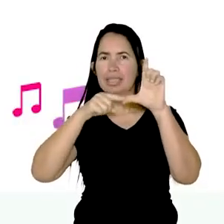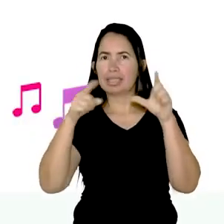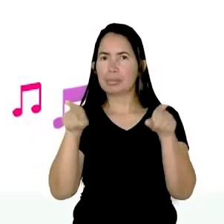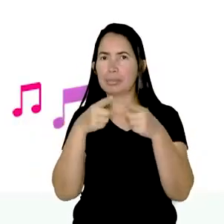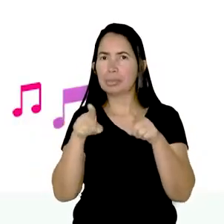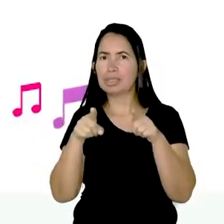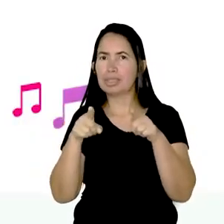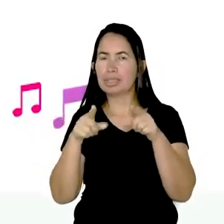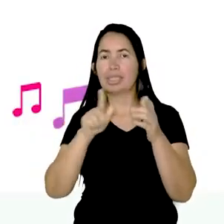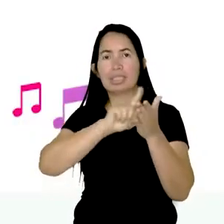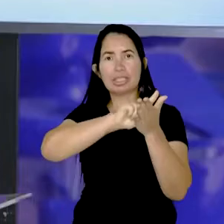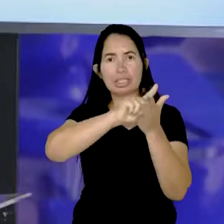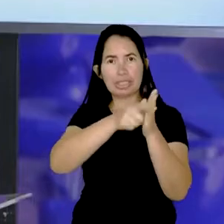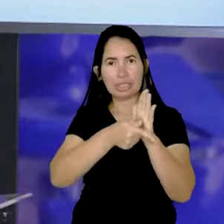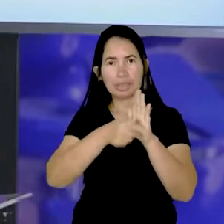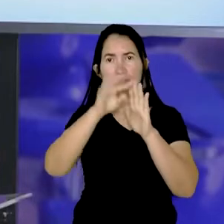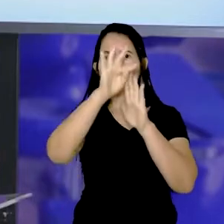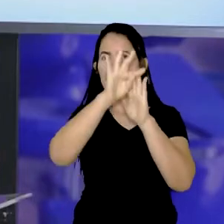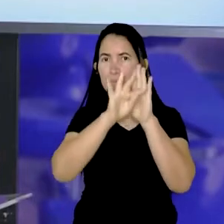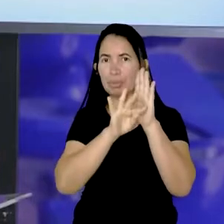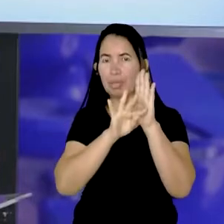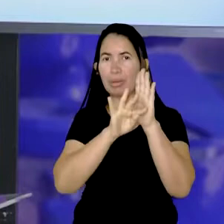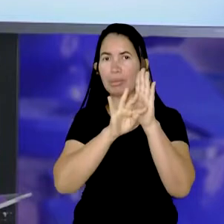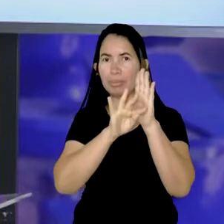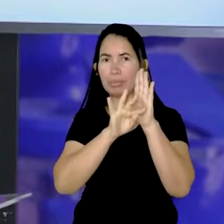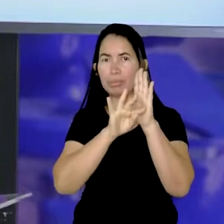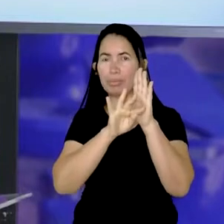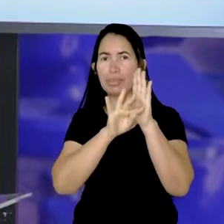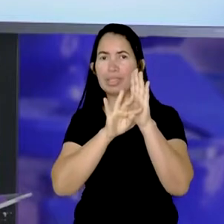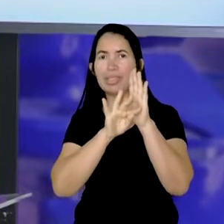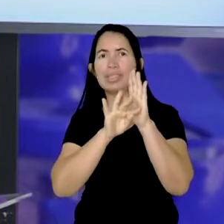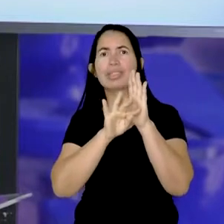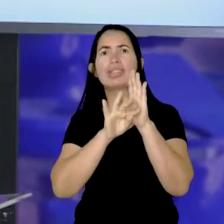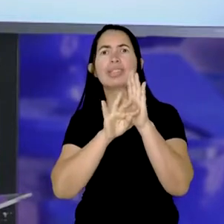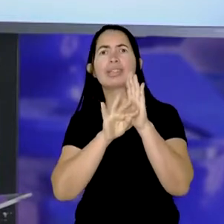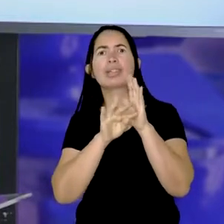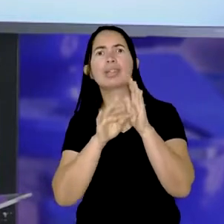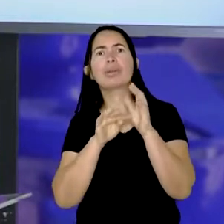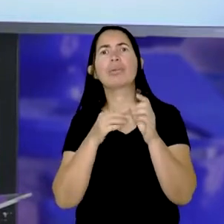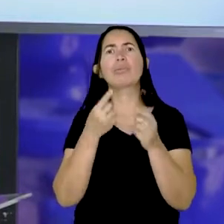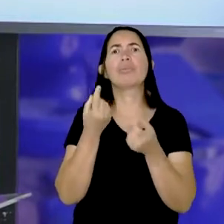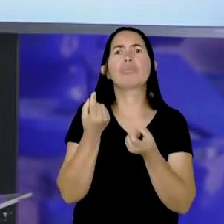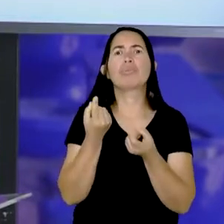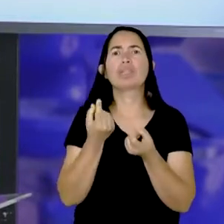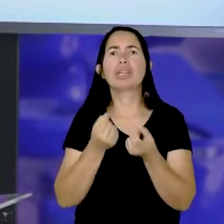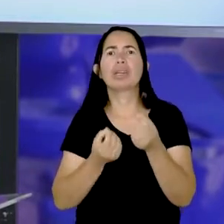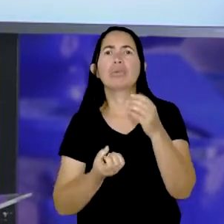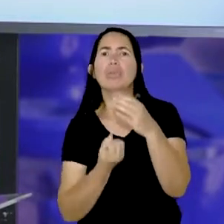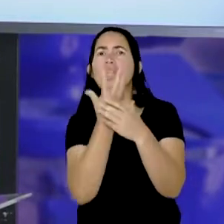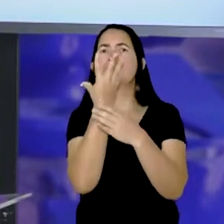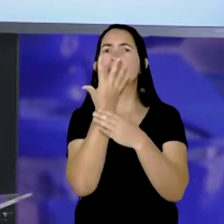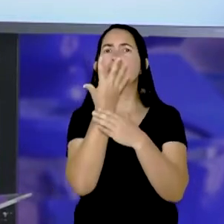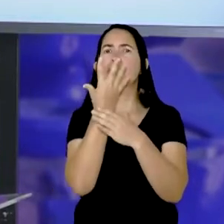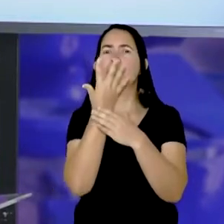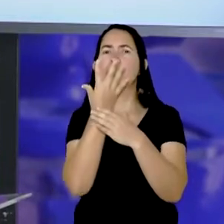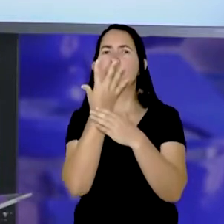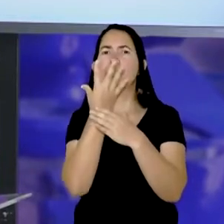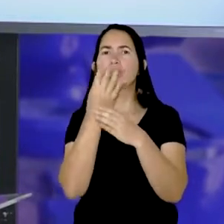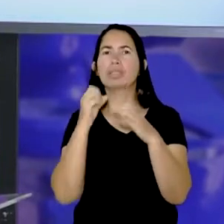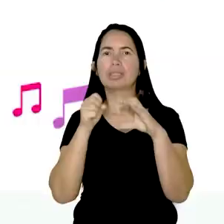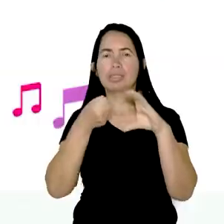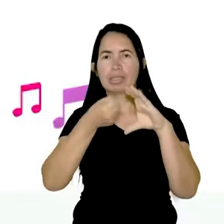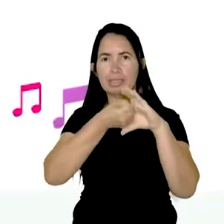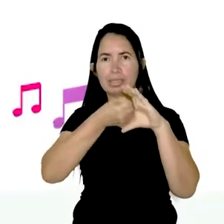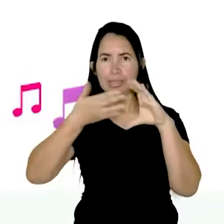é um gênero textual e o que é, qual é a composição dele, né? Quais são as características dele?